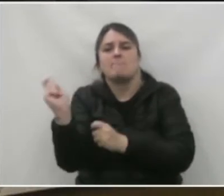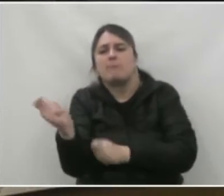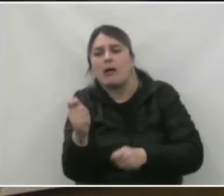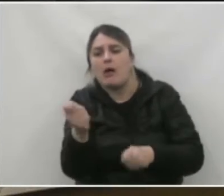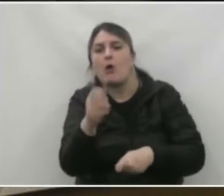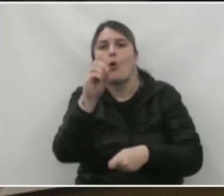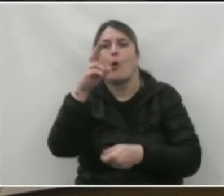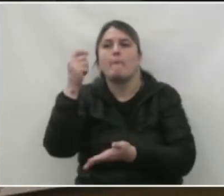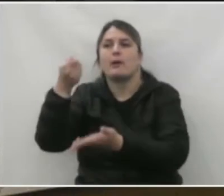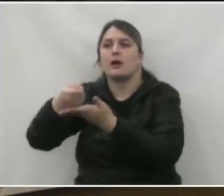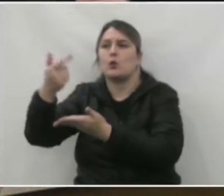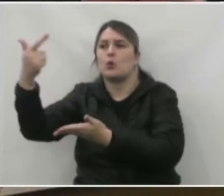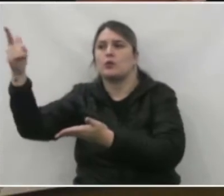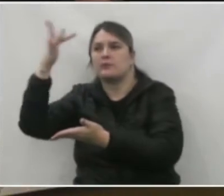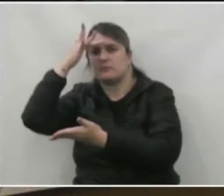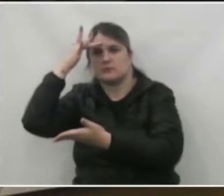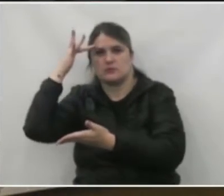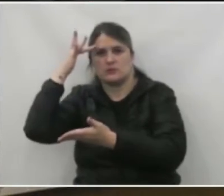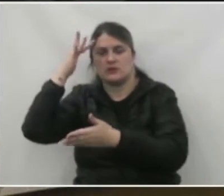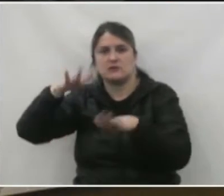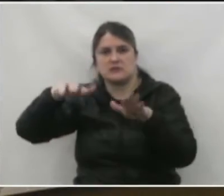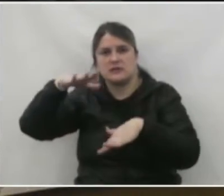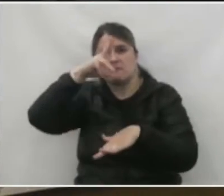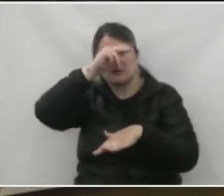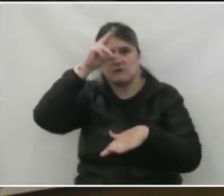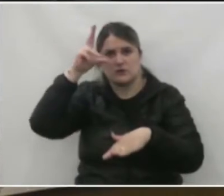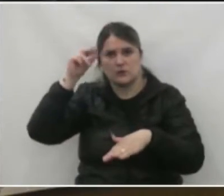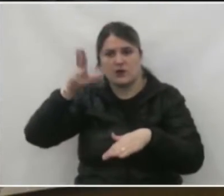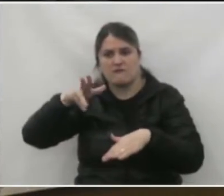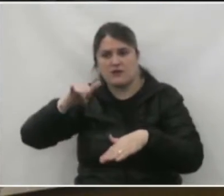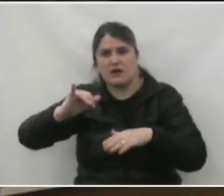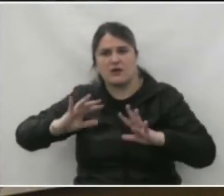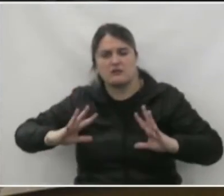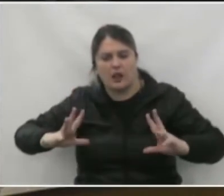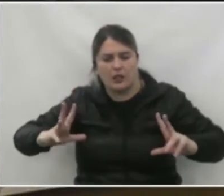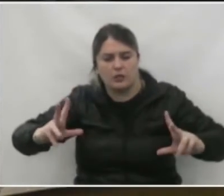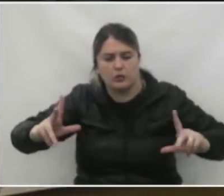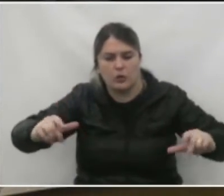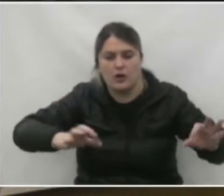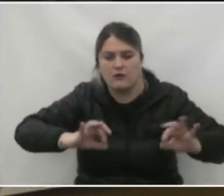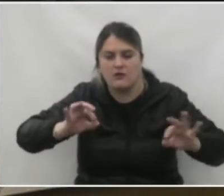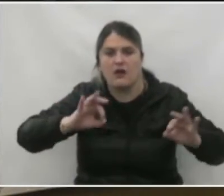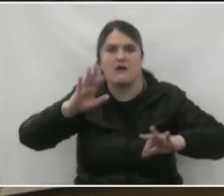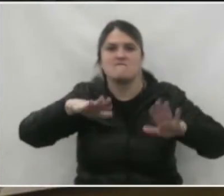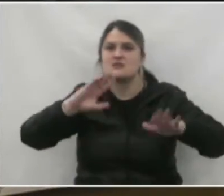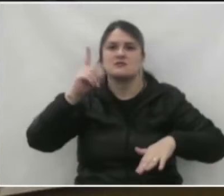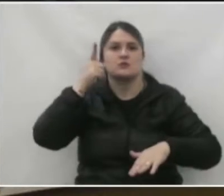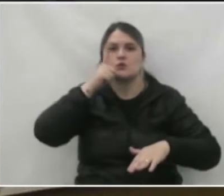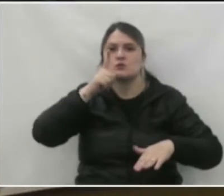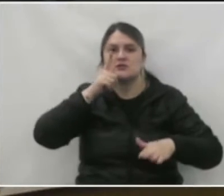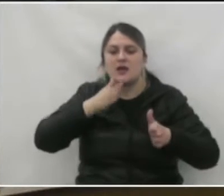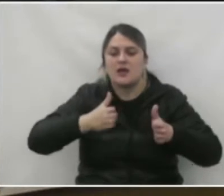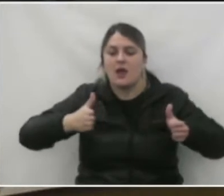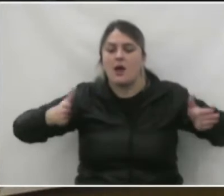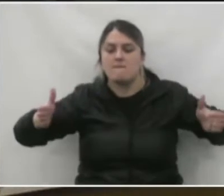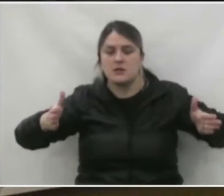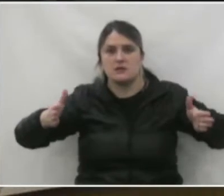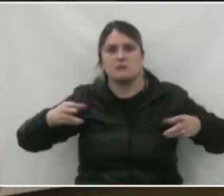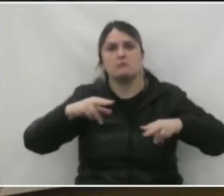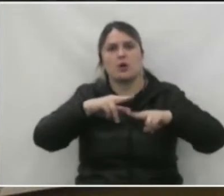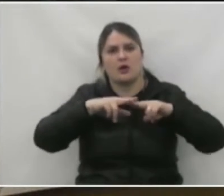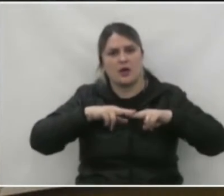roçar. Quando a prefeitura vai lá para abrir as estradas, às vezes nem consegue alargar um pouco mais,